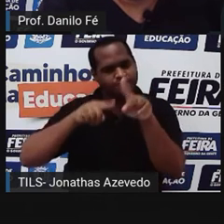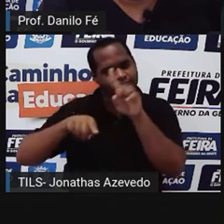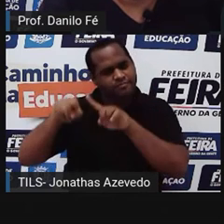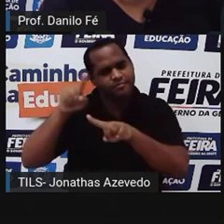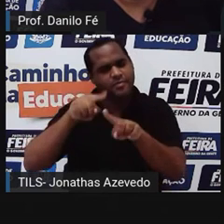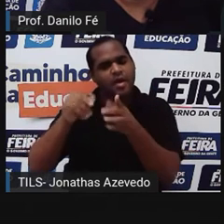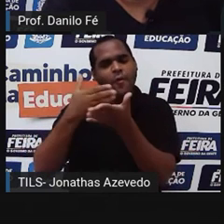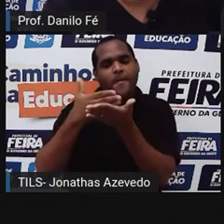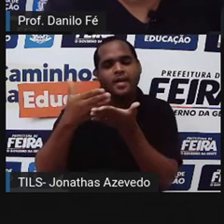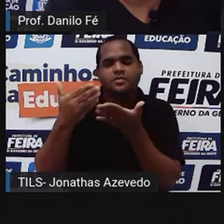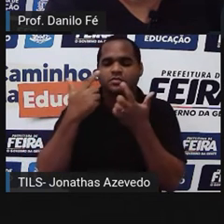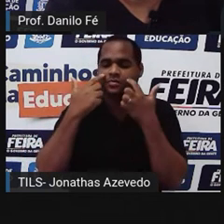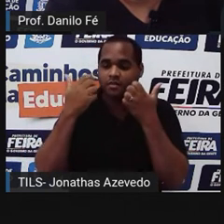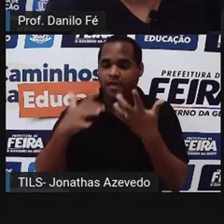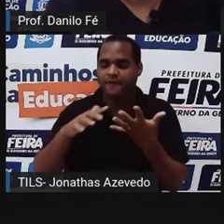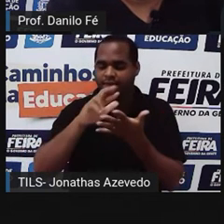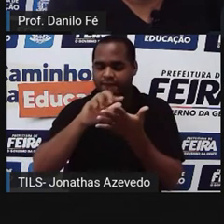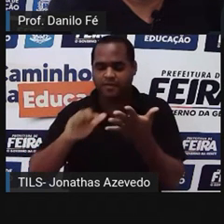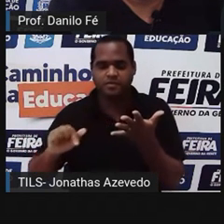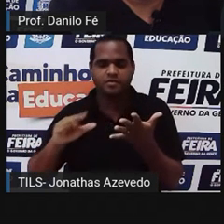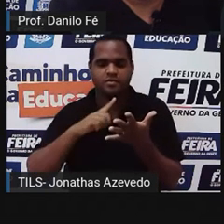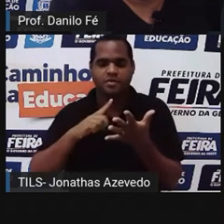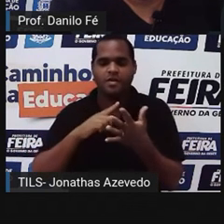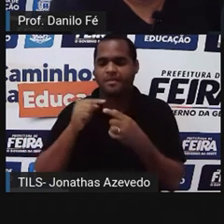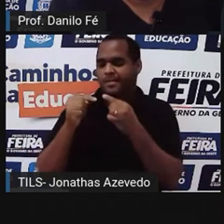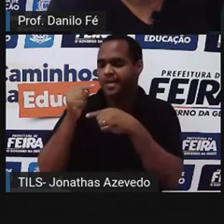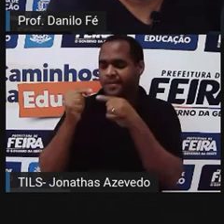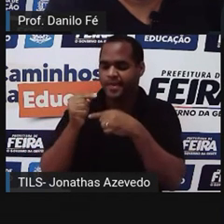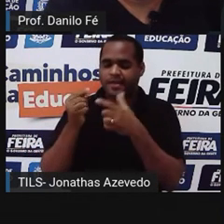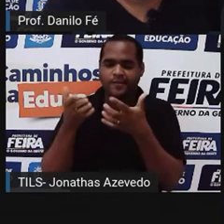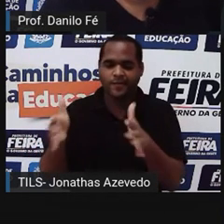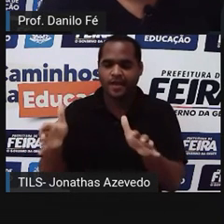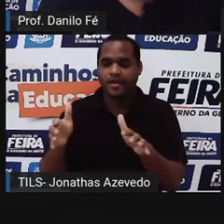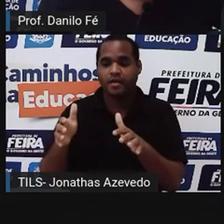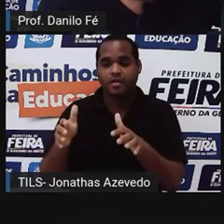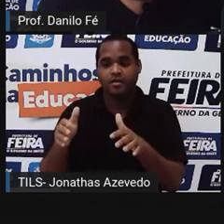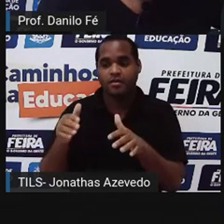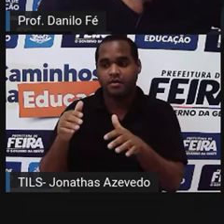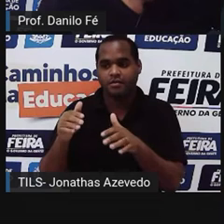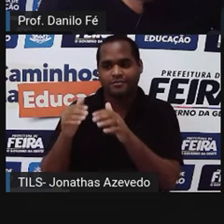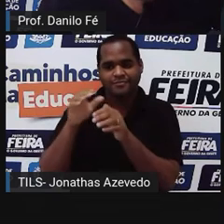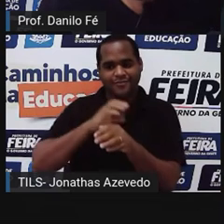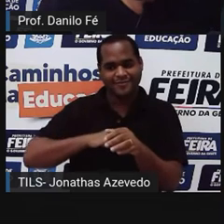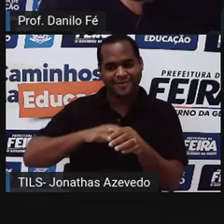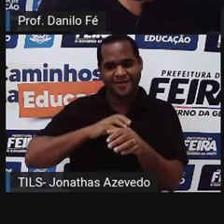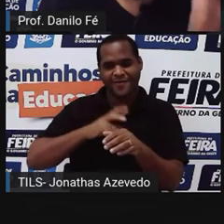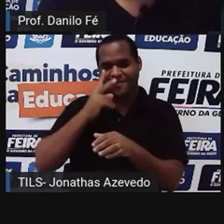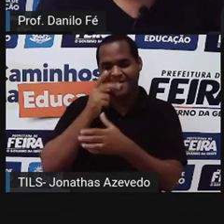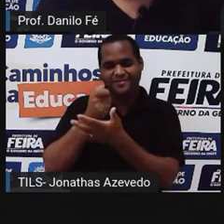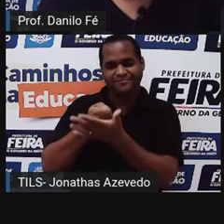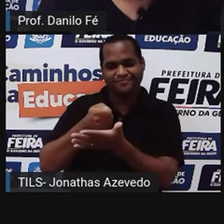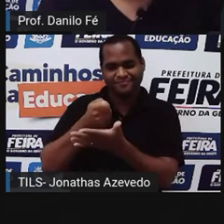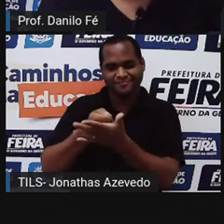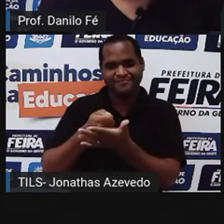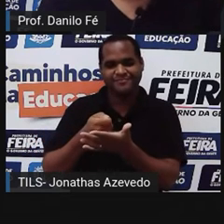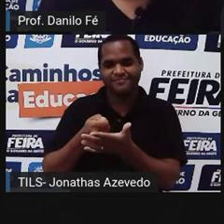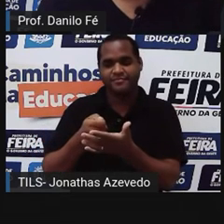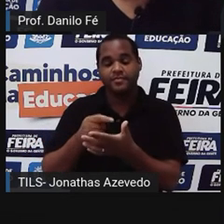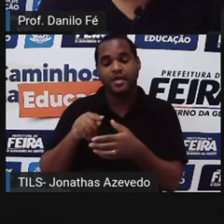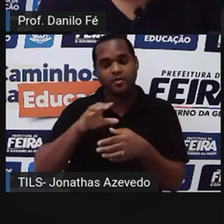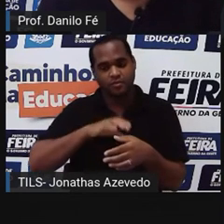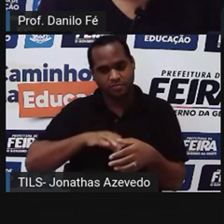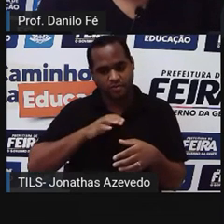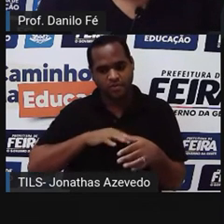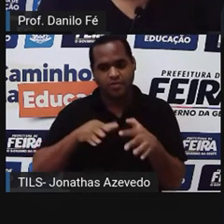começa a tomar uma série de medidas de ruptura que desagradavam Portugal. só que as cortes portuguesas